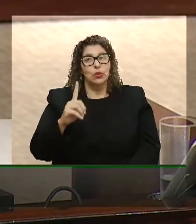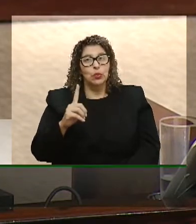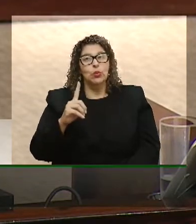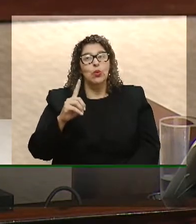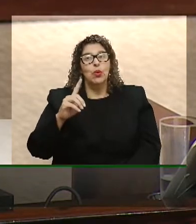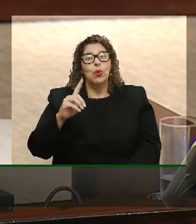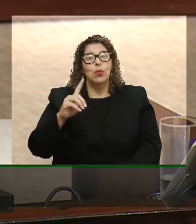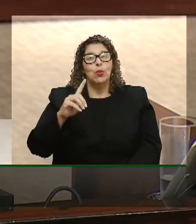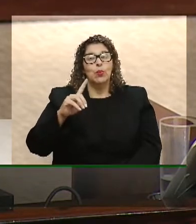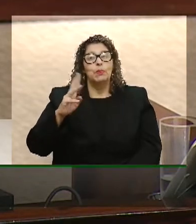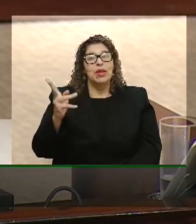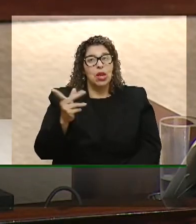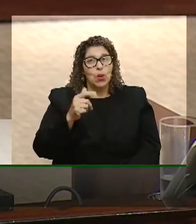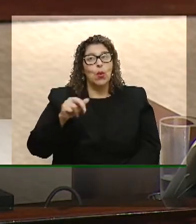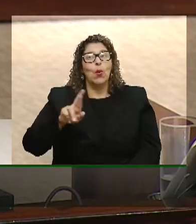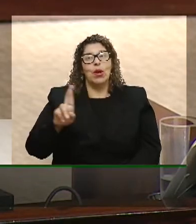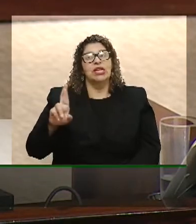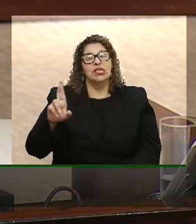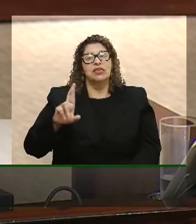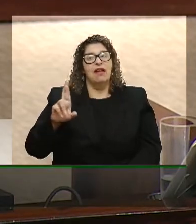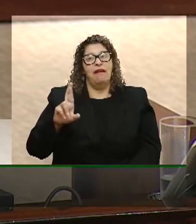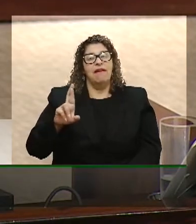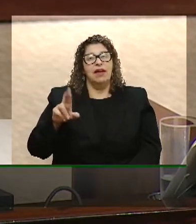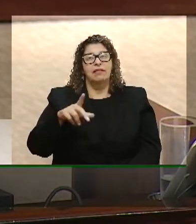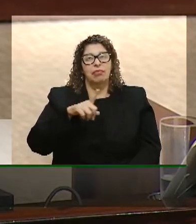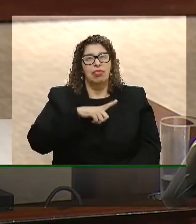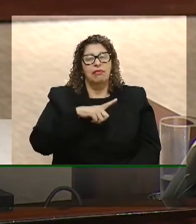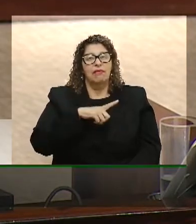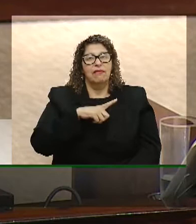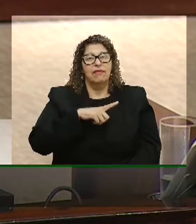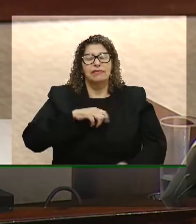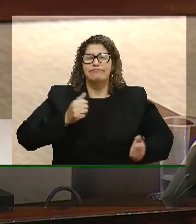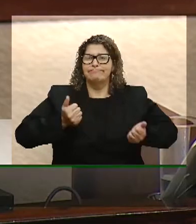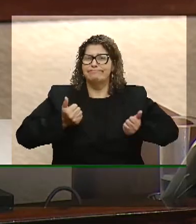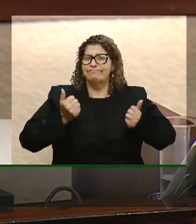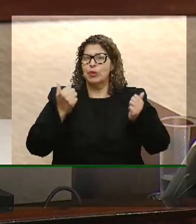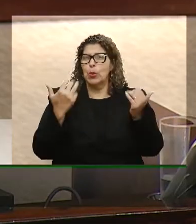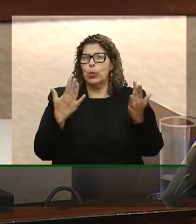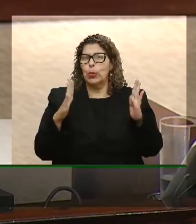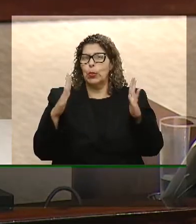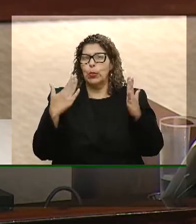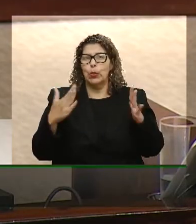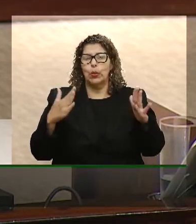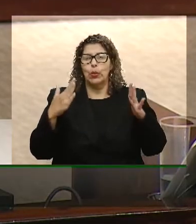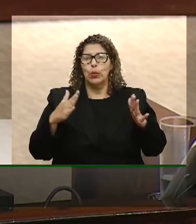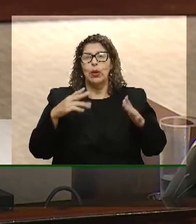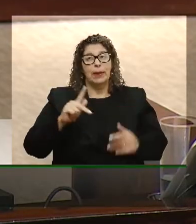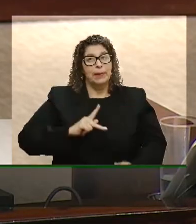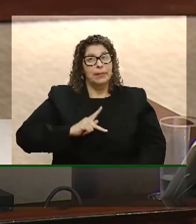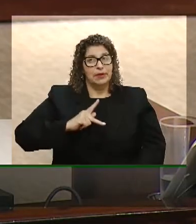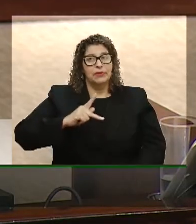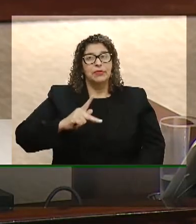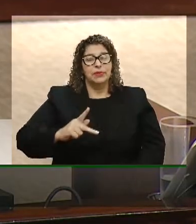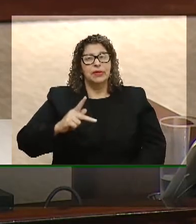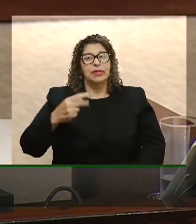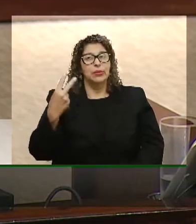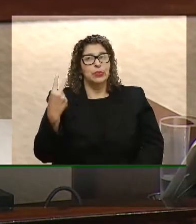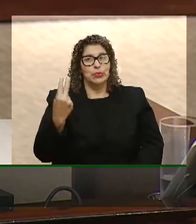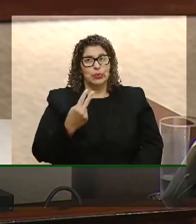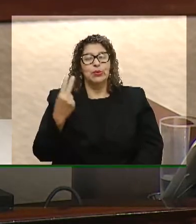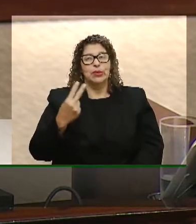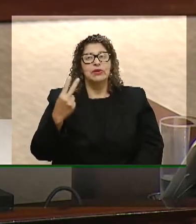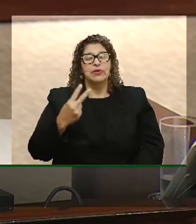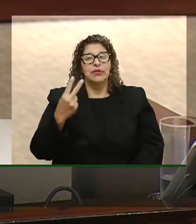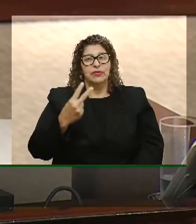41 milhões de reais. Eu quero aqui parabenizar o presidente da Assembleia Legislativa, que tomou posse nesta segunda-feira, o deputado